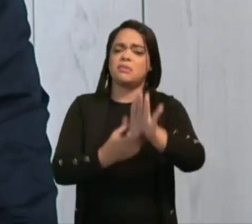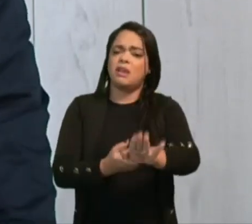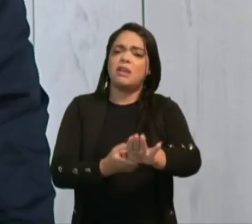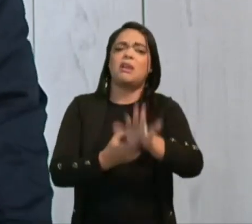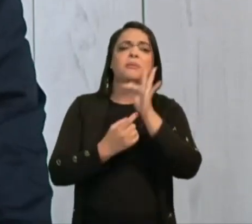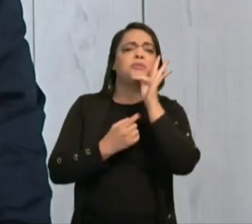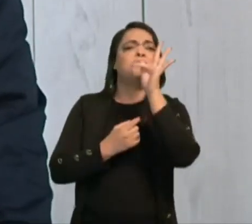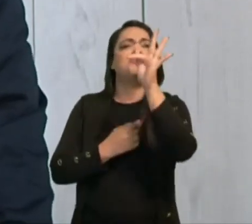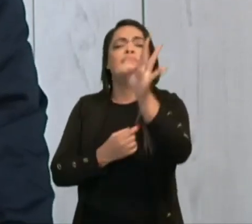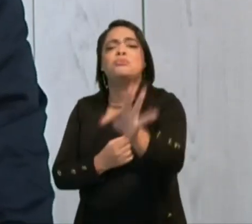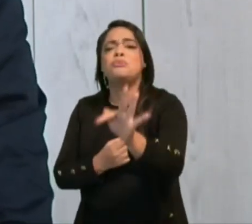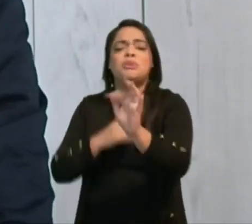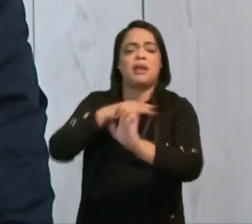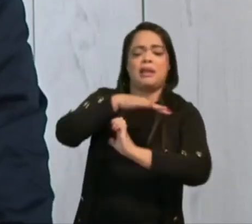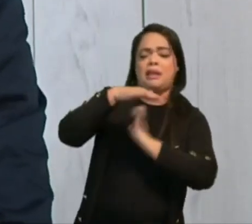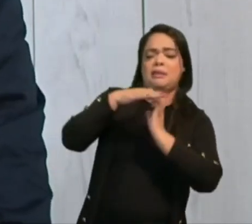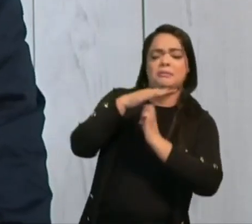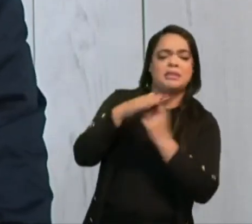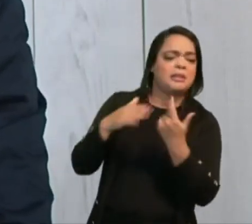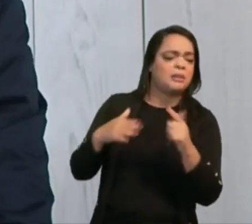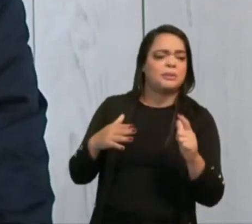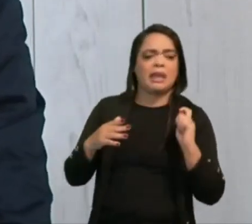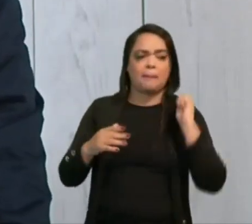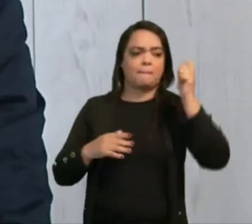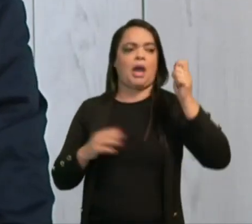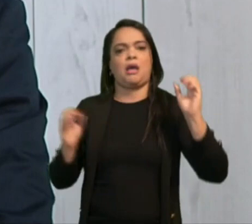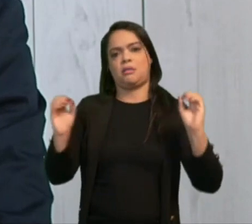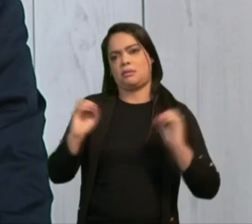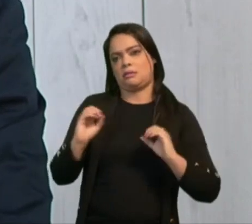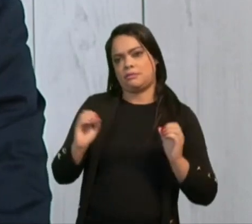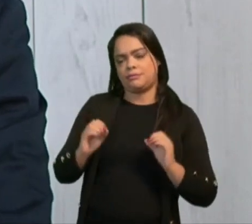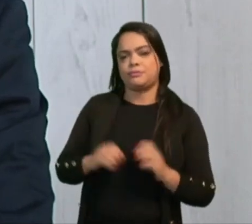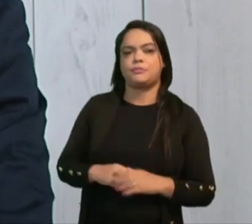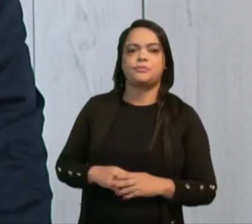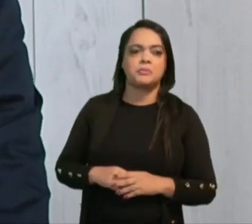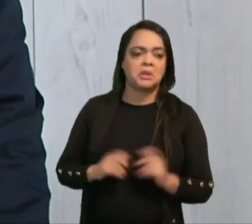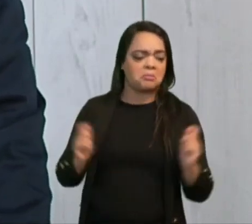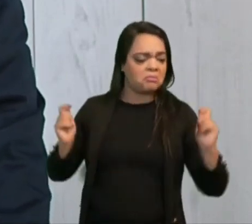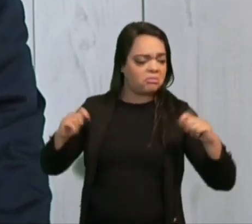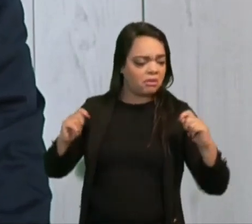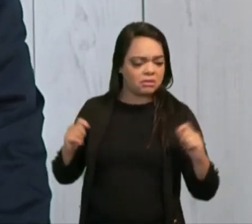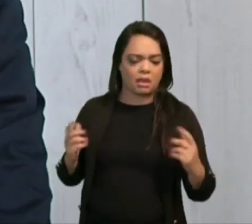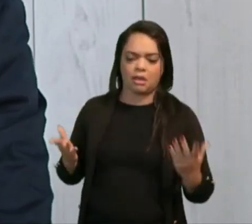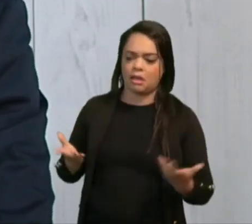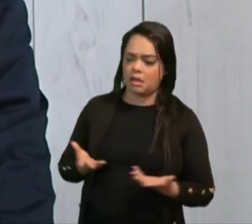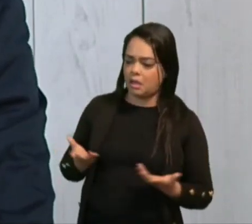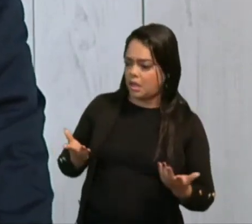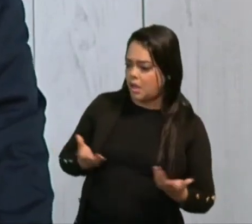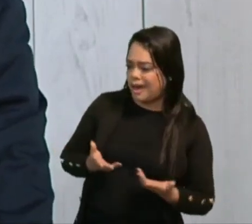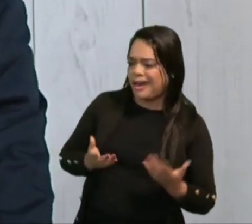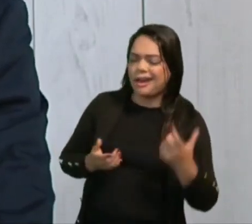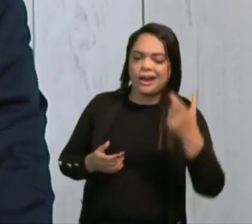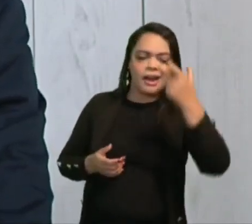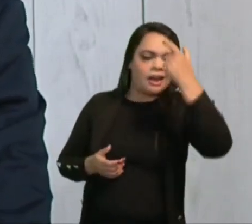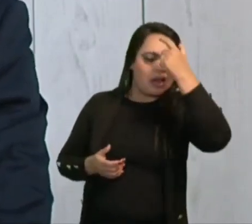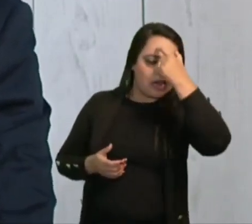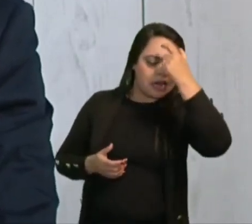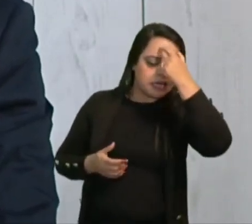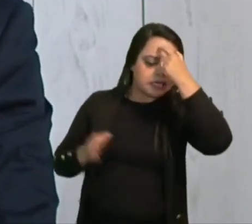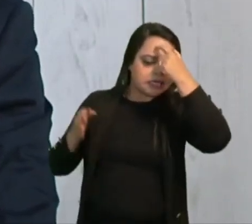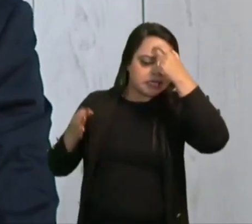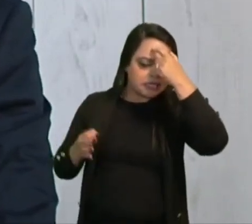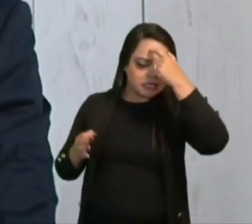o empresário não sofra nenhuma autuação, para que ele possa, agora, conscientemente,